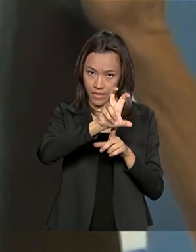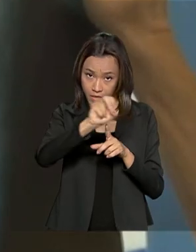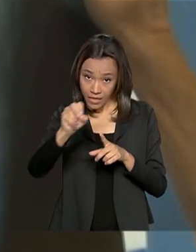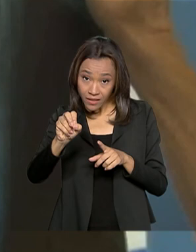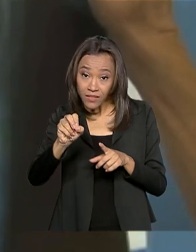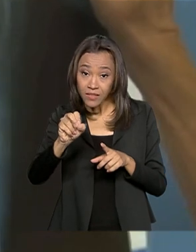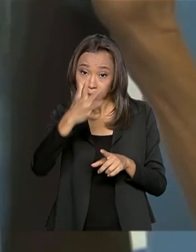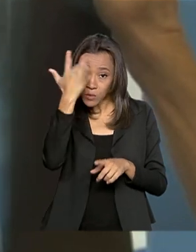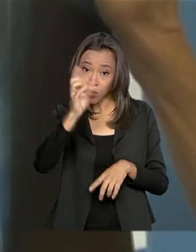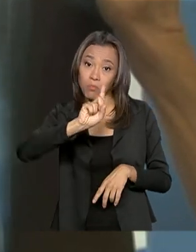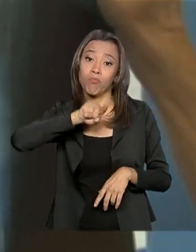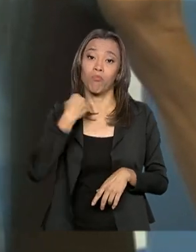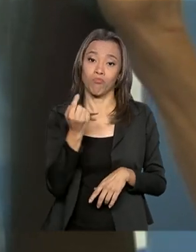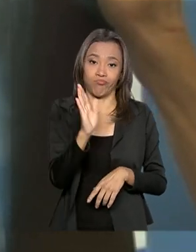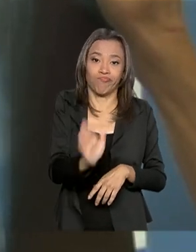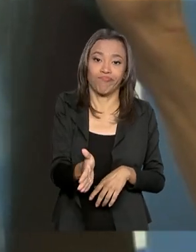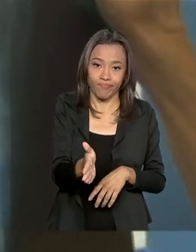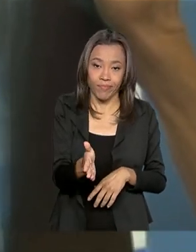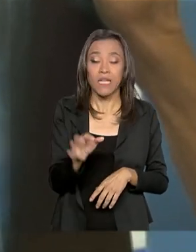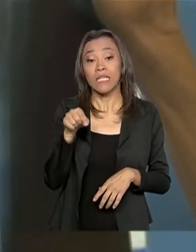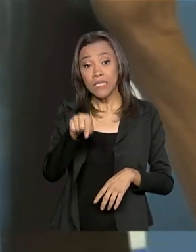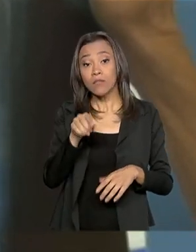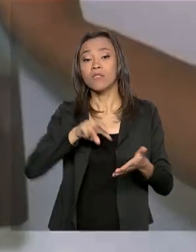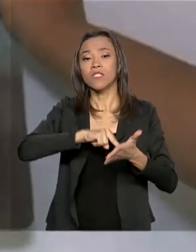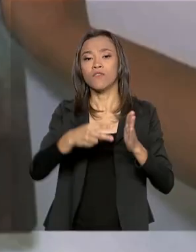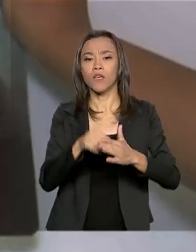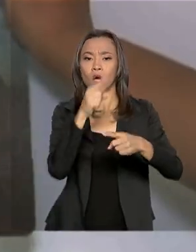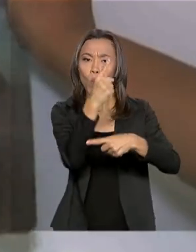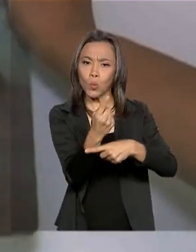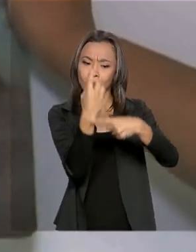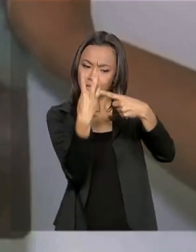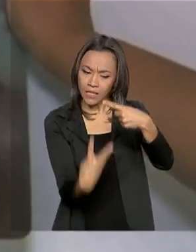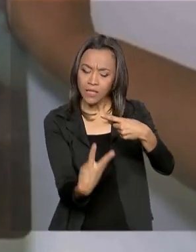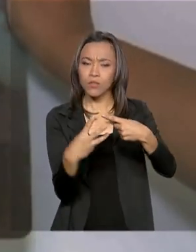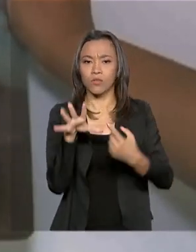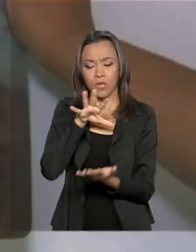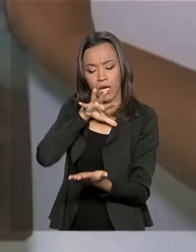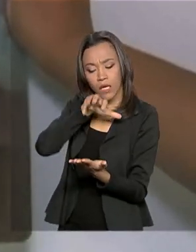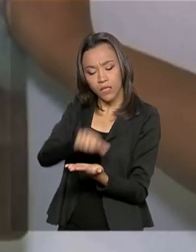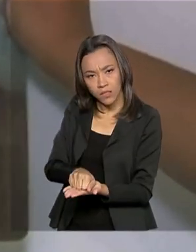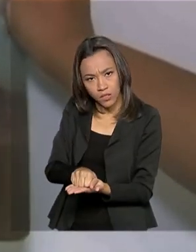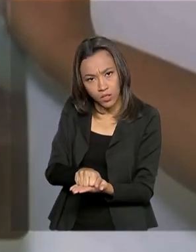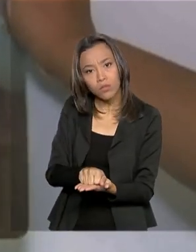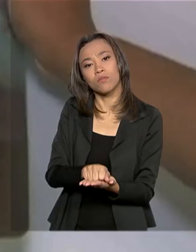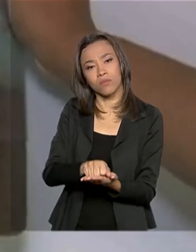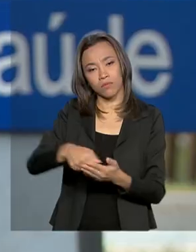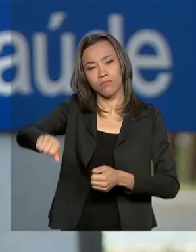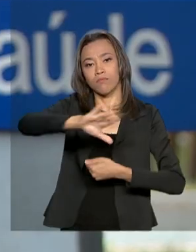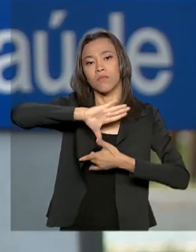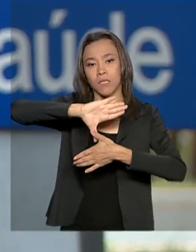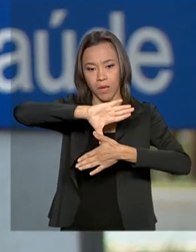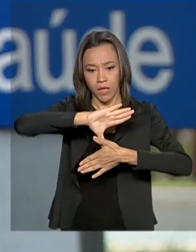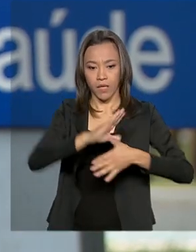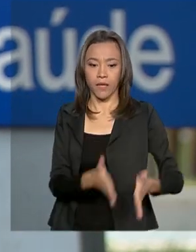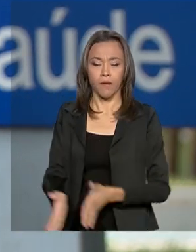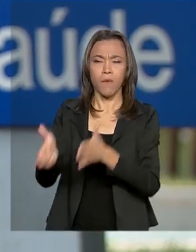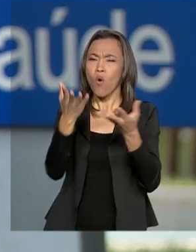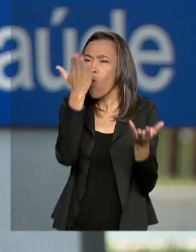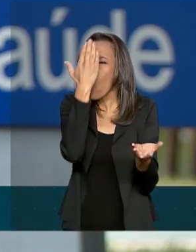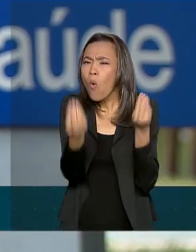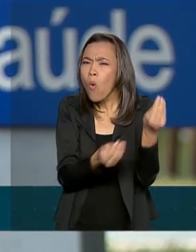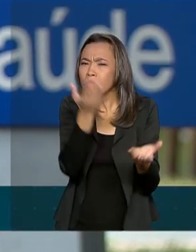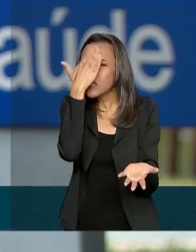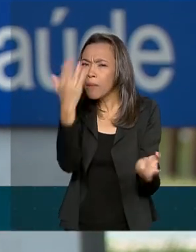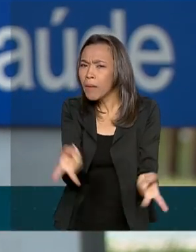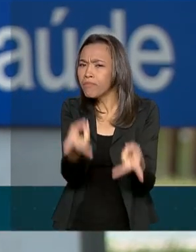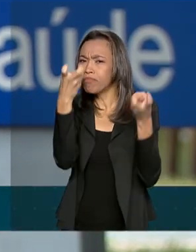fatais. O número representa um terço de todos os casos registrados na região das Américas. O diagnóstico e o